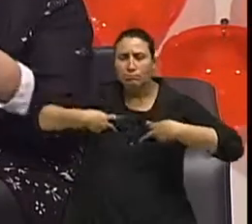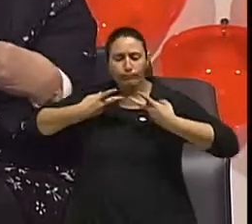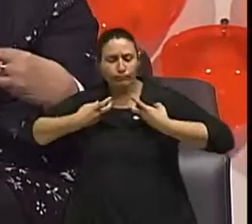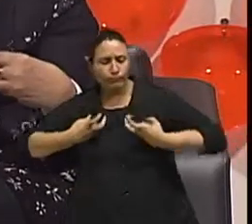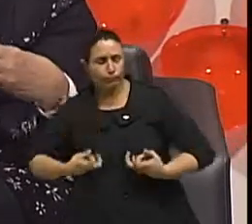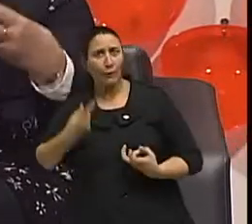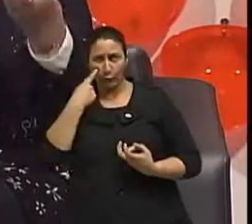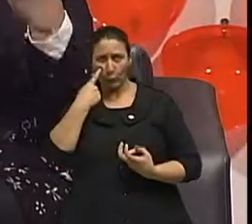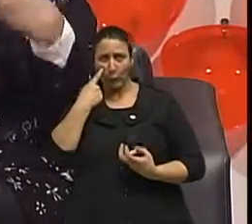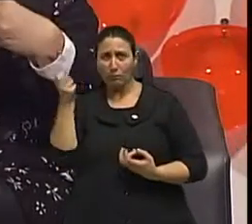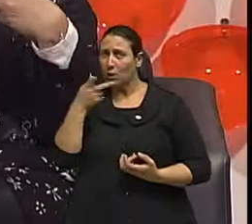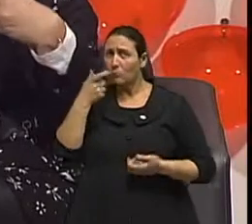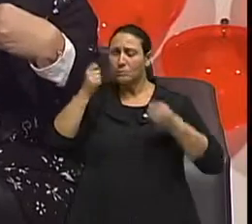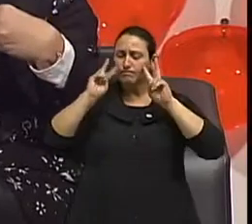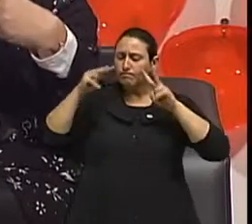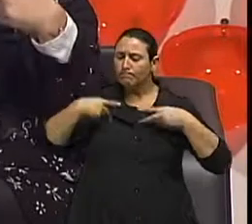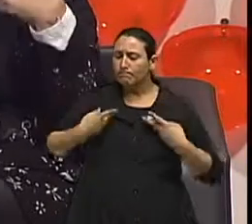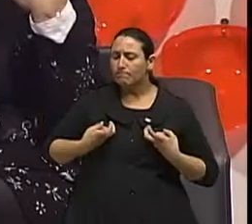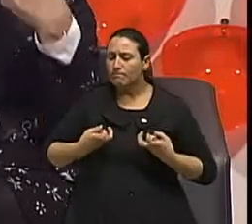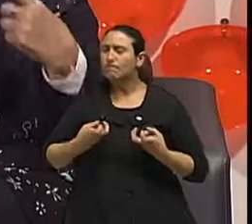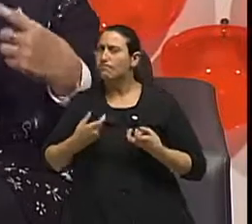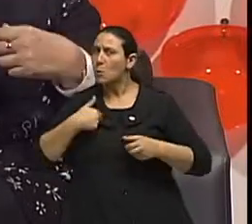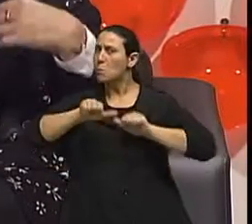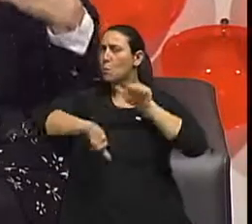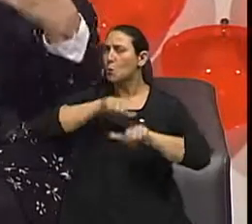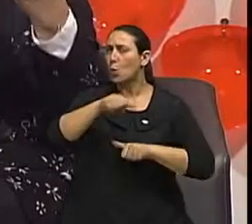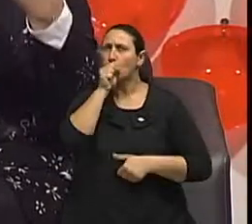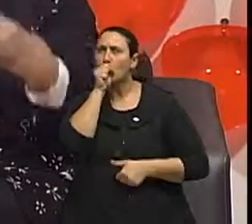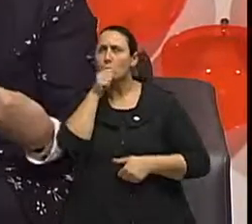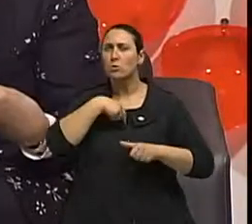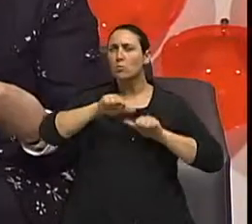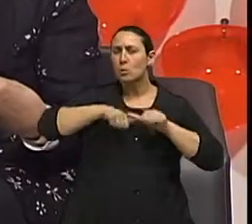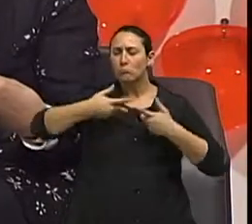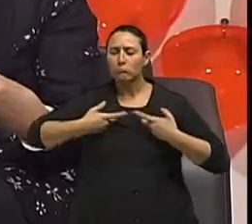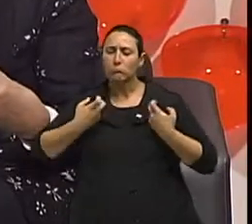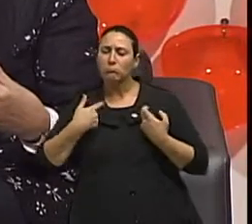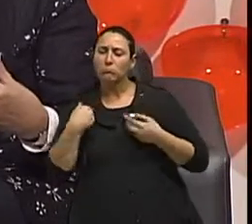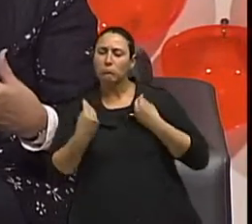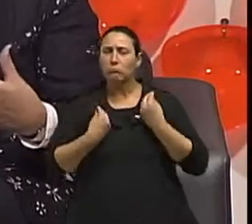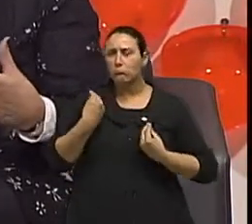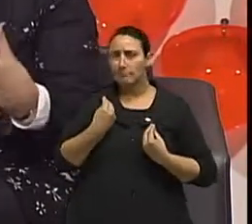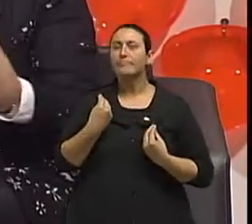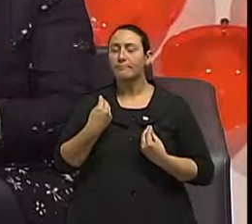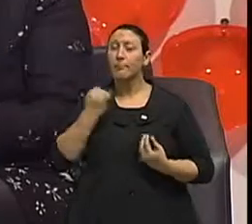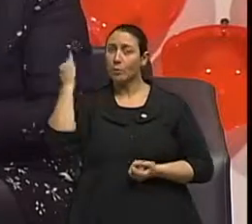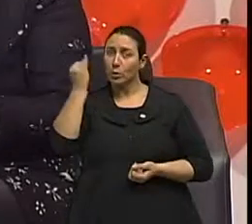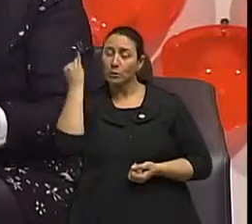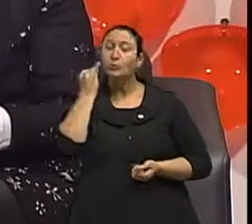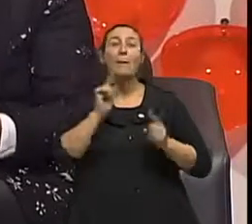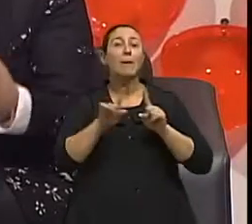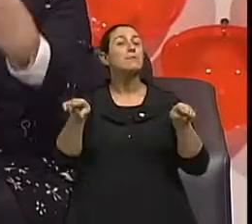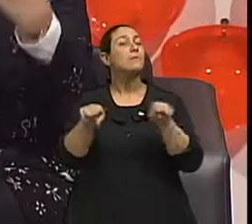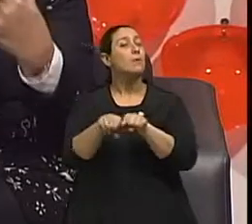ficou implícito aqui, que a gente se observar, se mudou a tosse, é fundamental a auto-observação, mas também